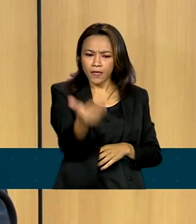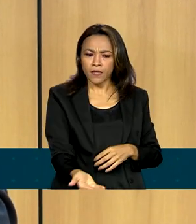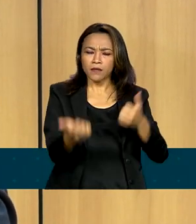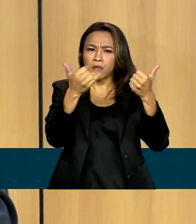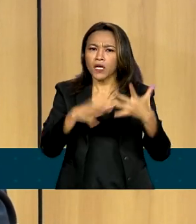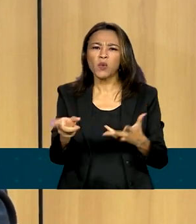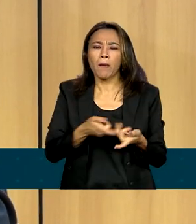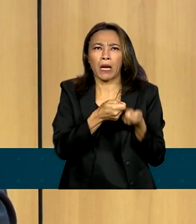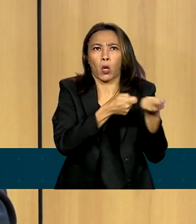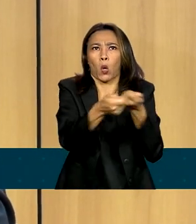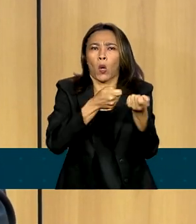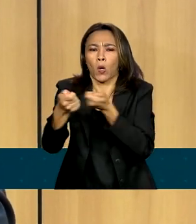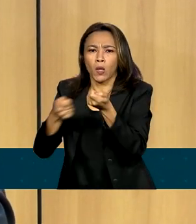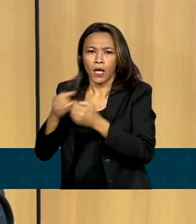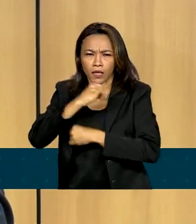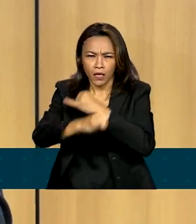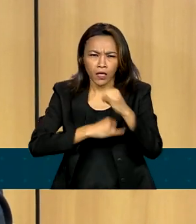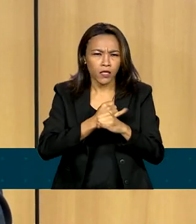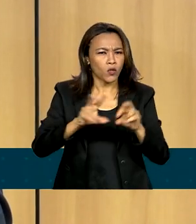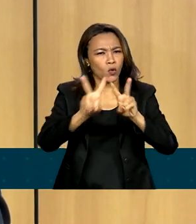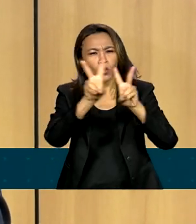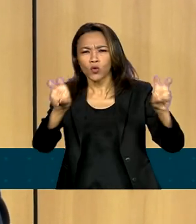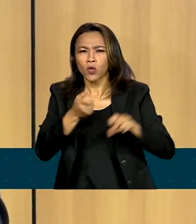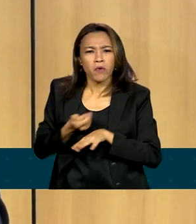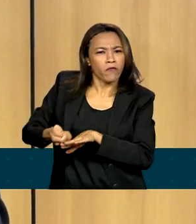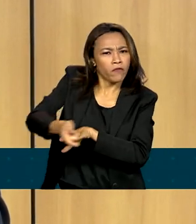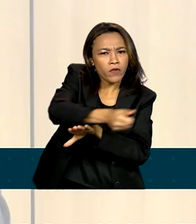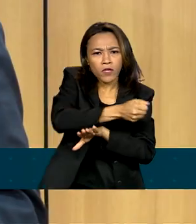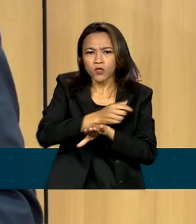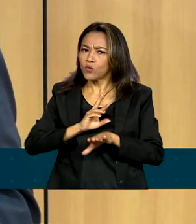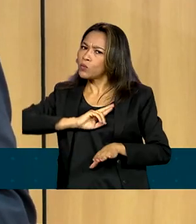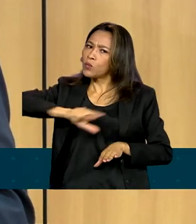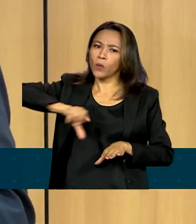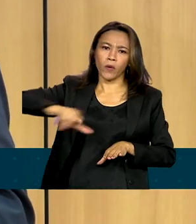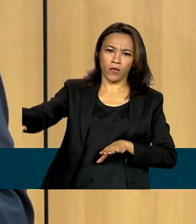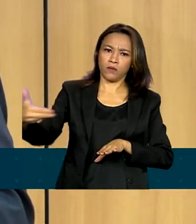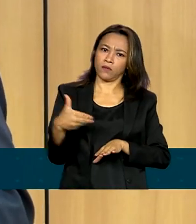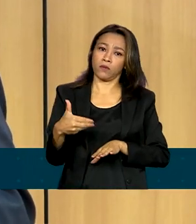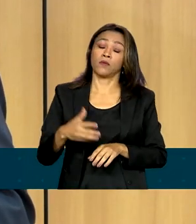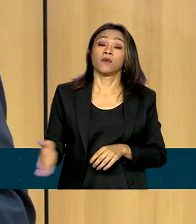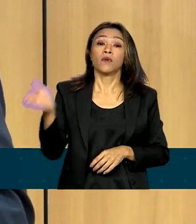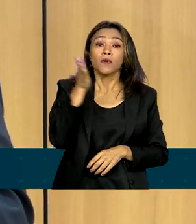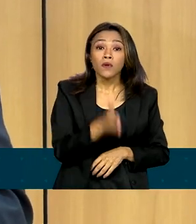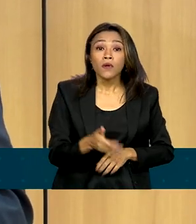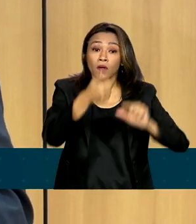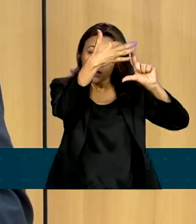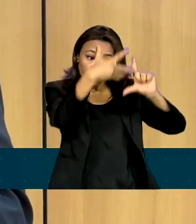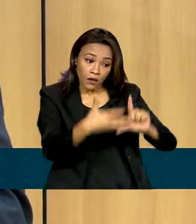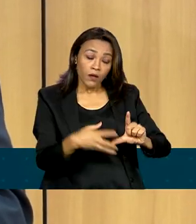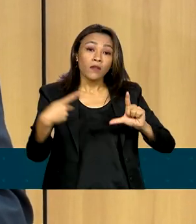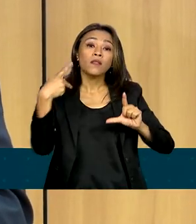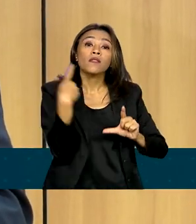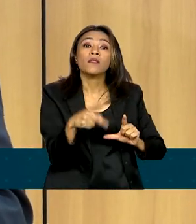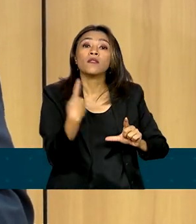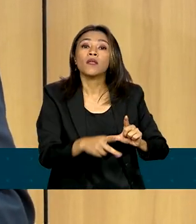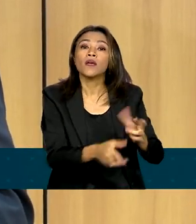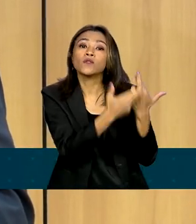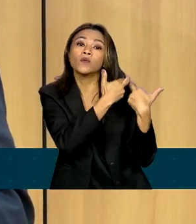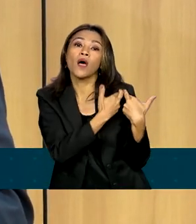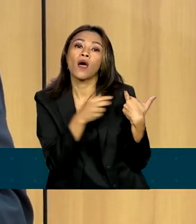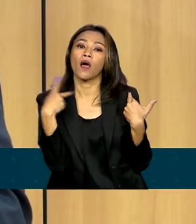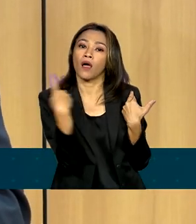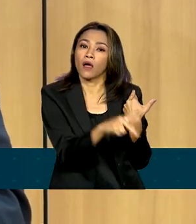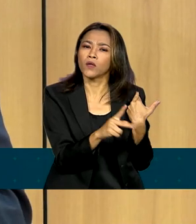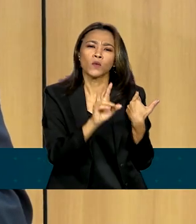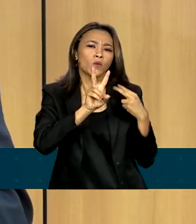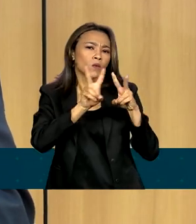confunda com a temática das fake news de modo geral, não é nada disso. As plataformas também têm as suas próprias responsabilidades na